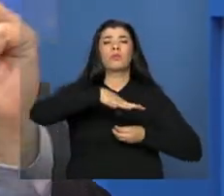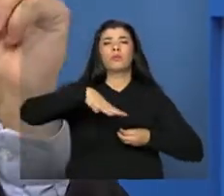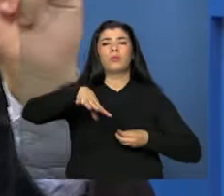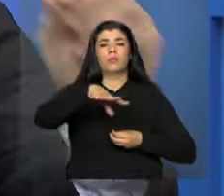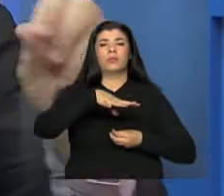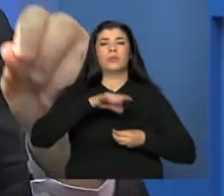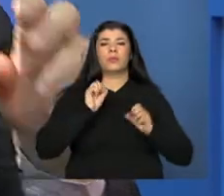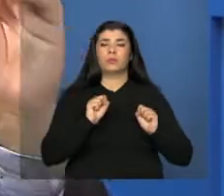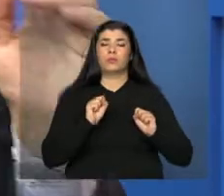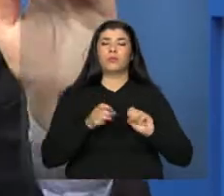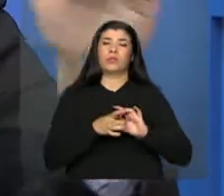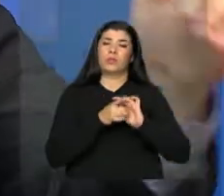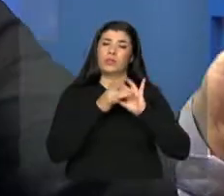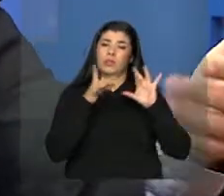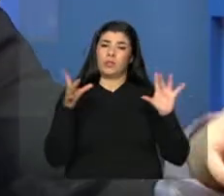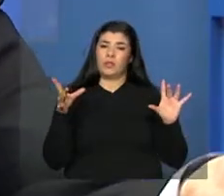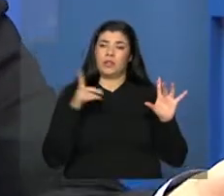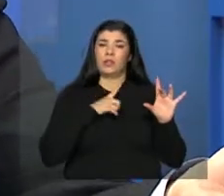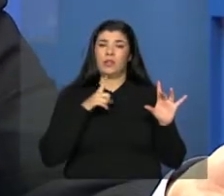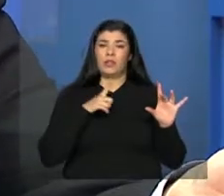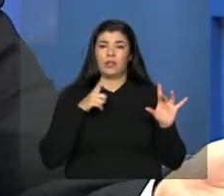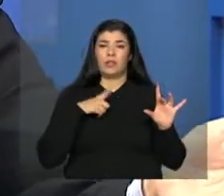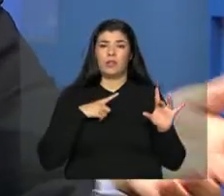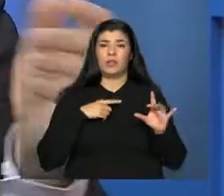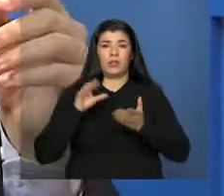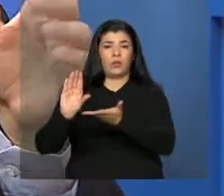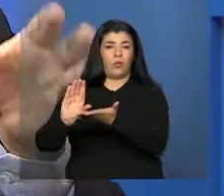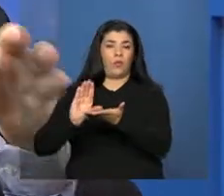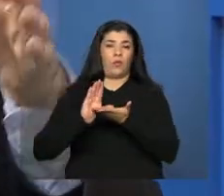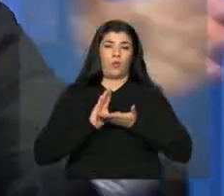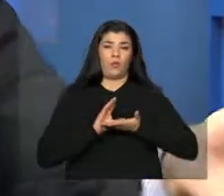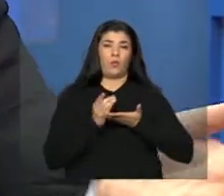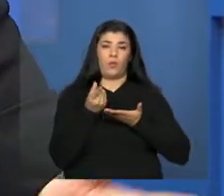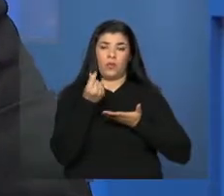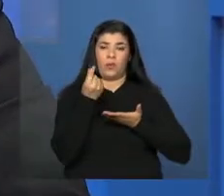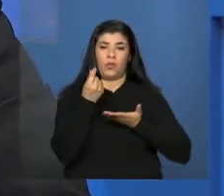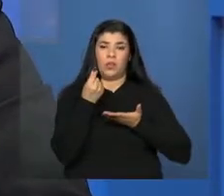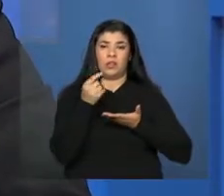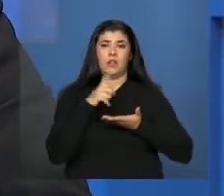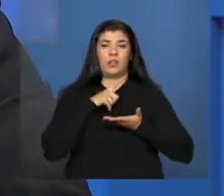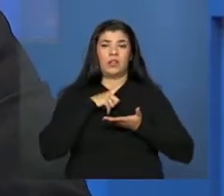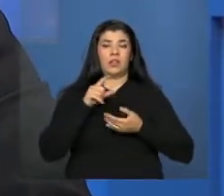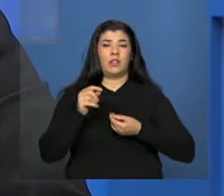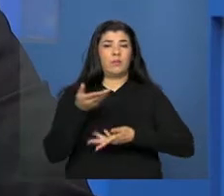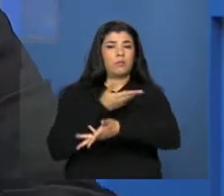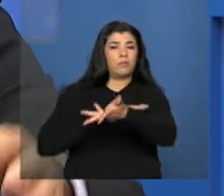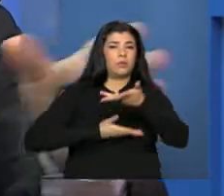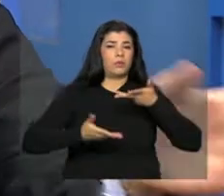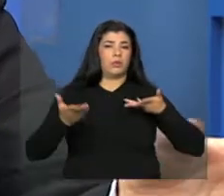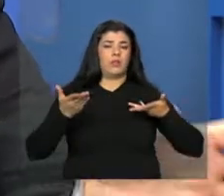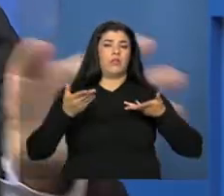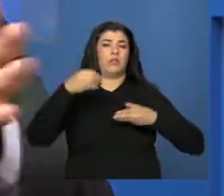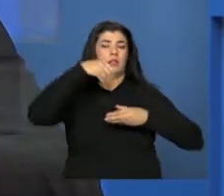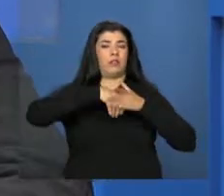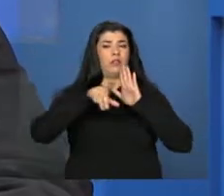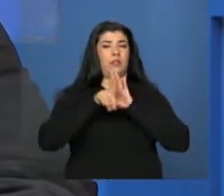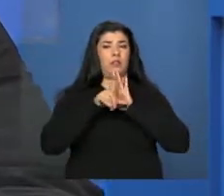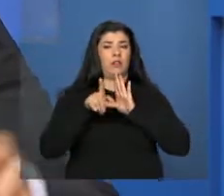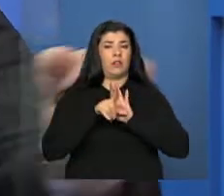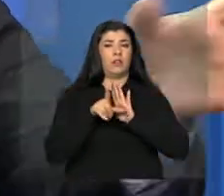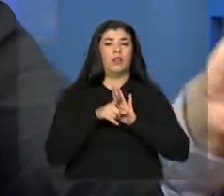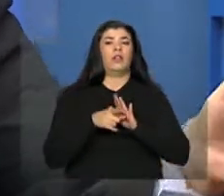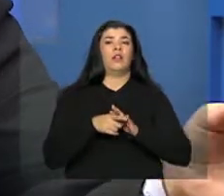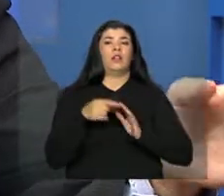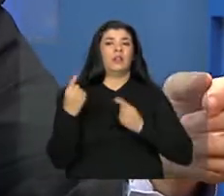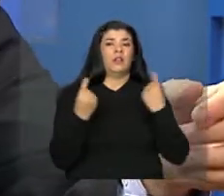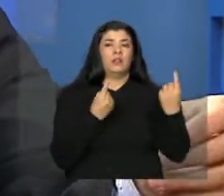permitir que, no cofinanciamento estadual também, sejam realizadas transferências legais, por meio de fundo a fundo,